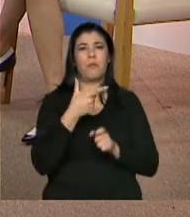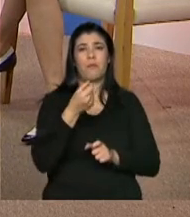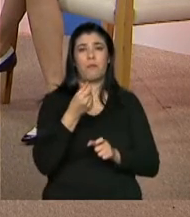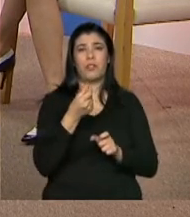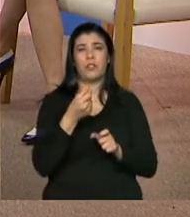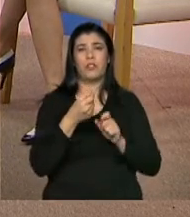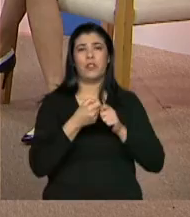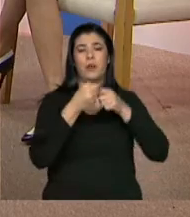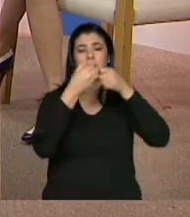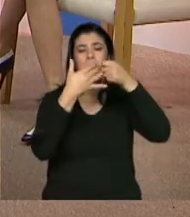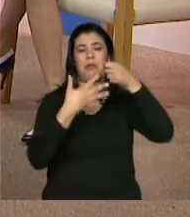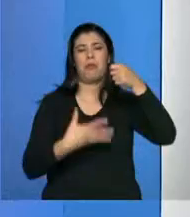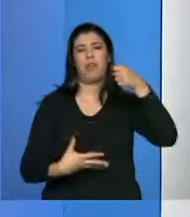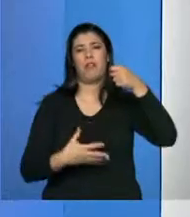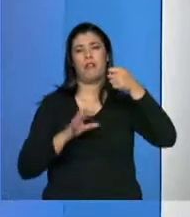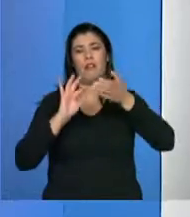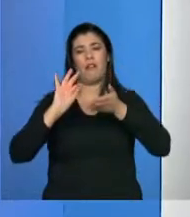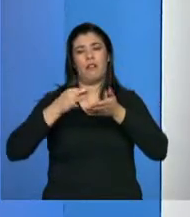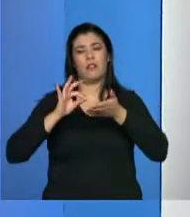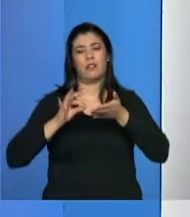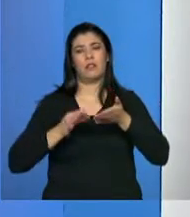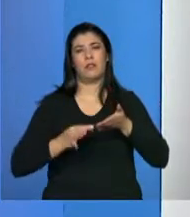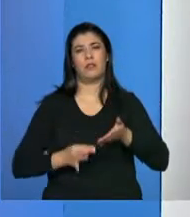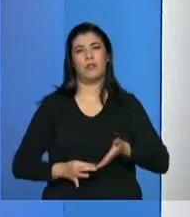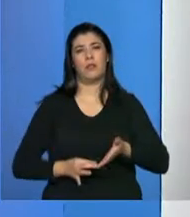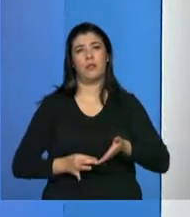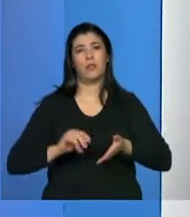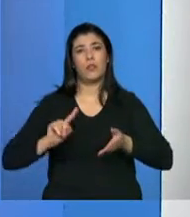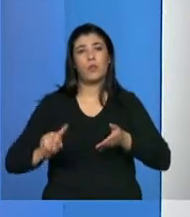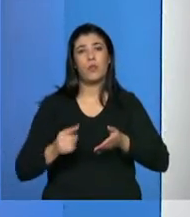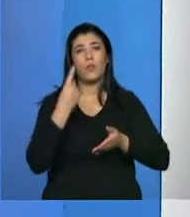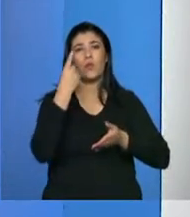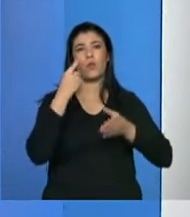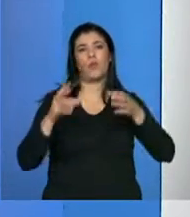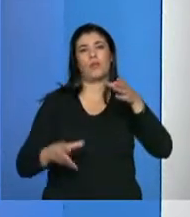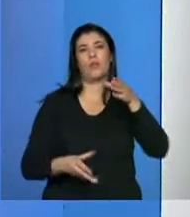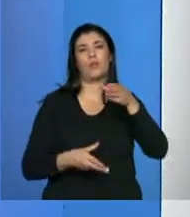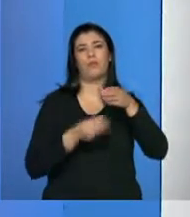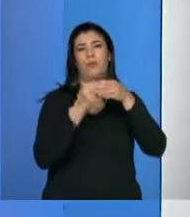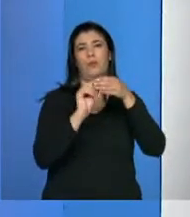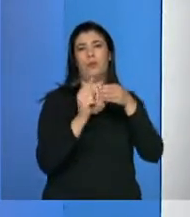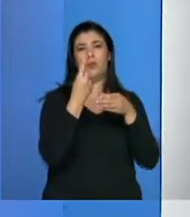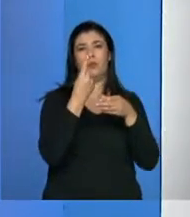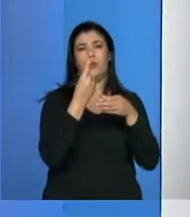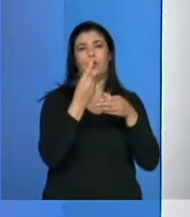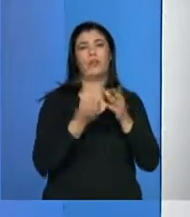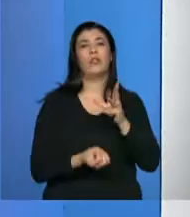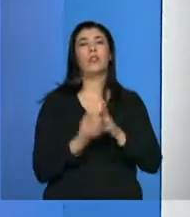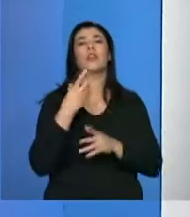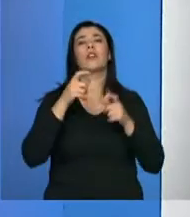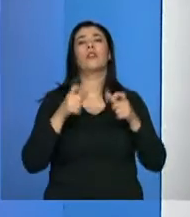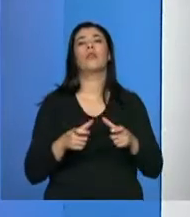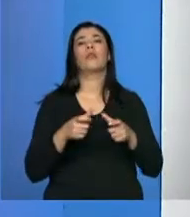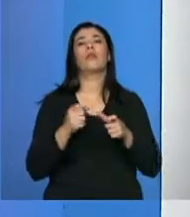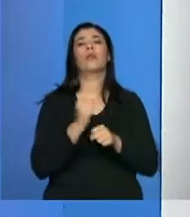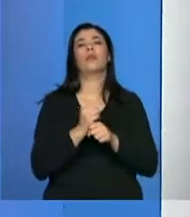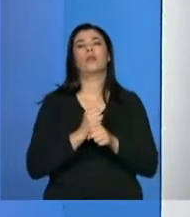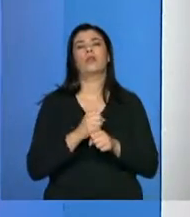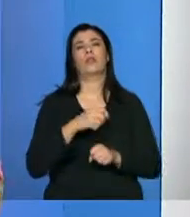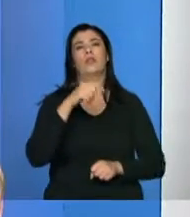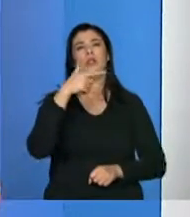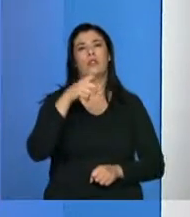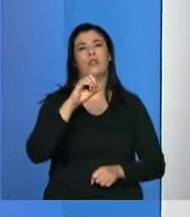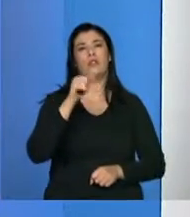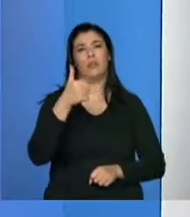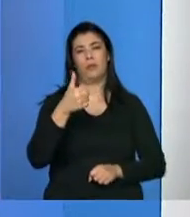desde sua criação. Agora, ele foi criado em 2001, né? Mas só que ele só foi criado na forma da lei. Mas, de verdade,